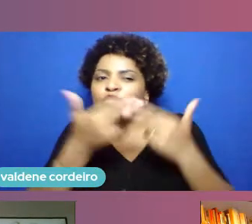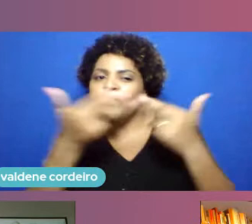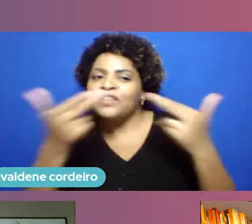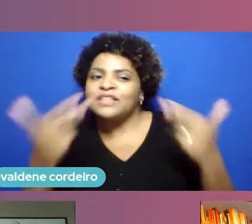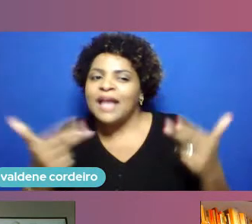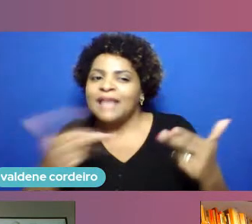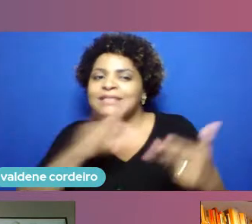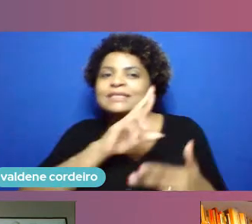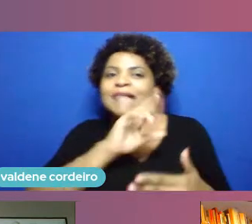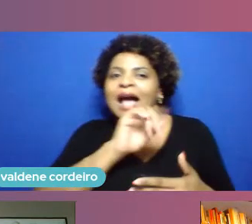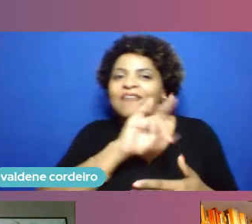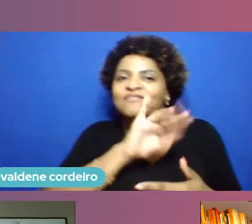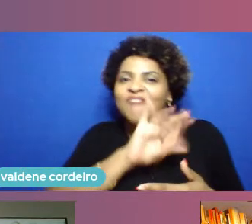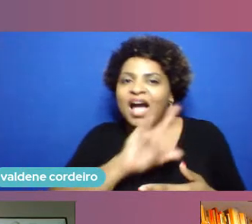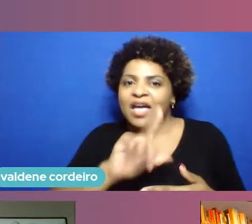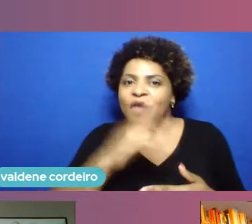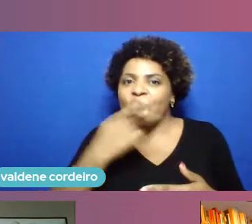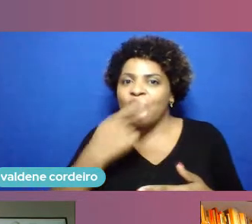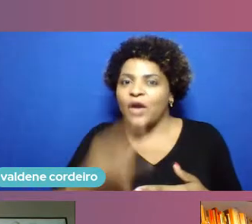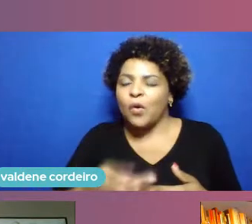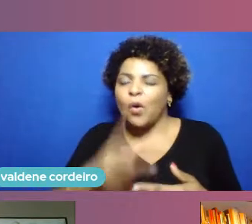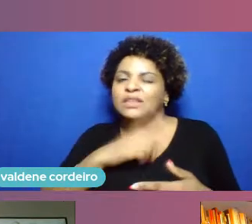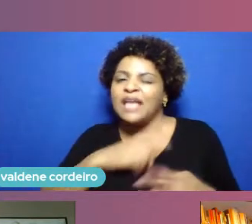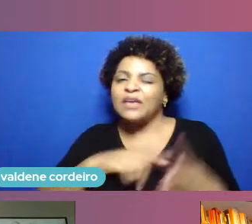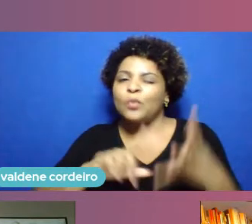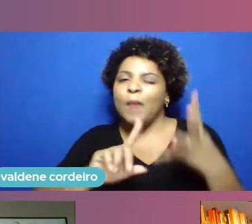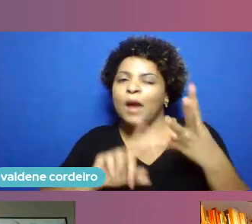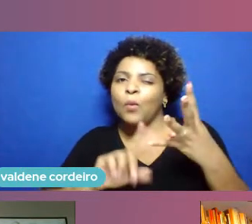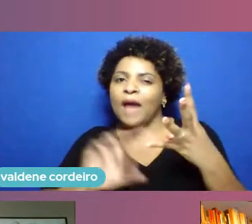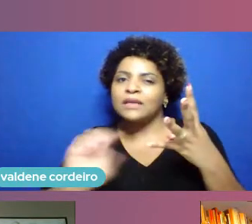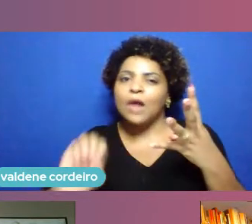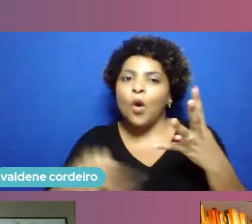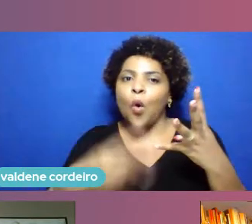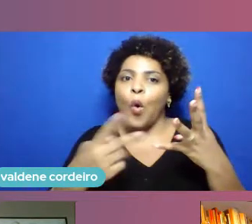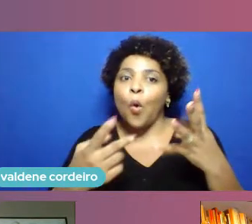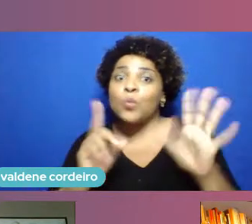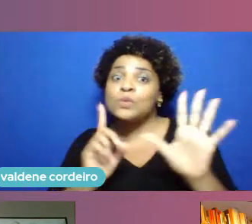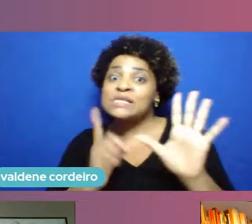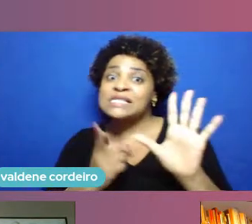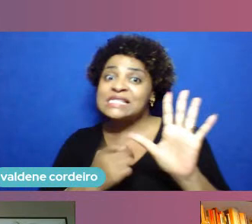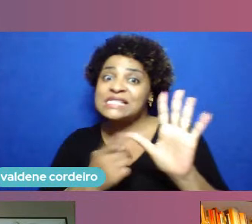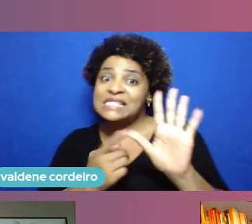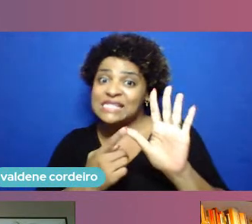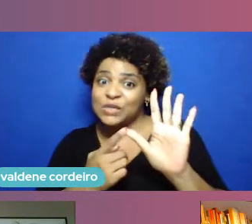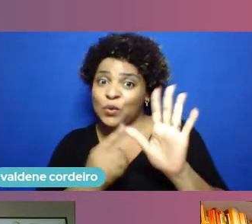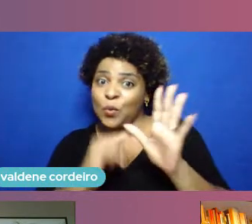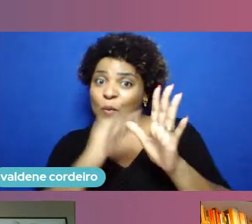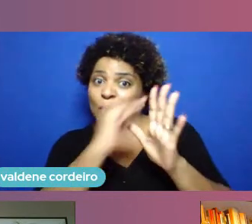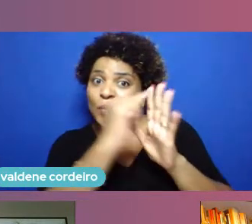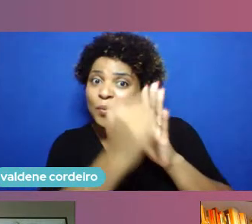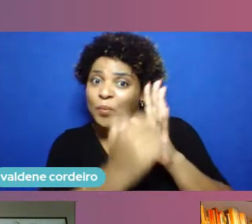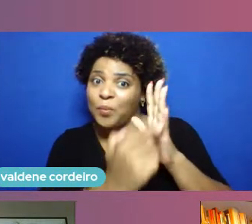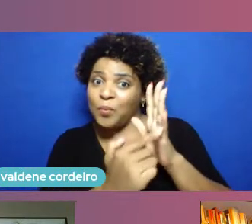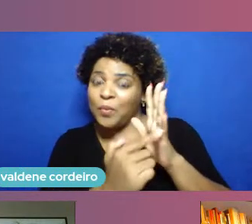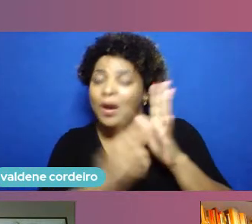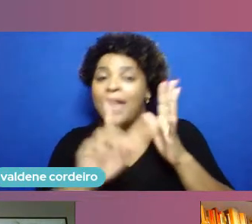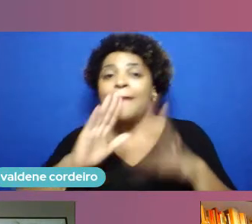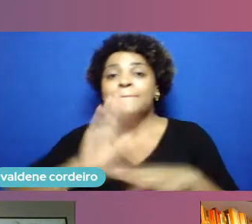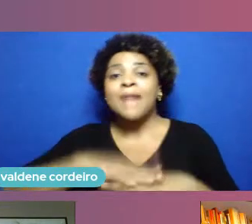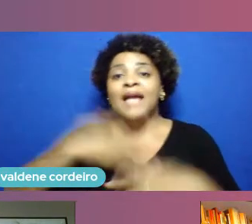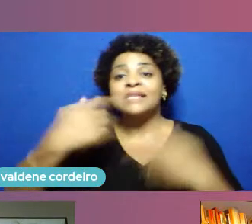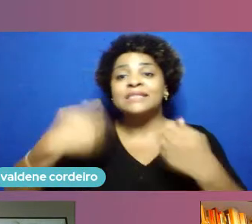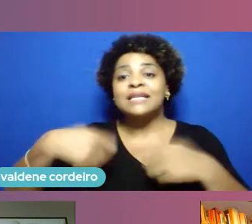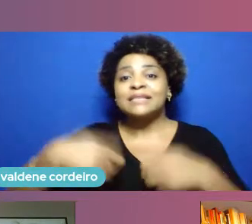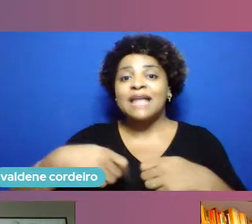quarta ou quinta hélice se faz mais presente e necessária inclusive obviamente para o nosso ecossistema que é a hélice do